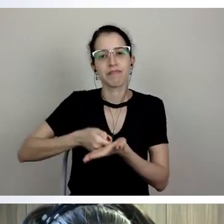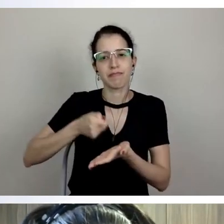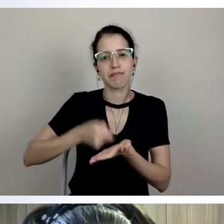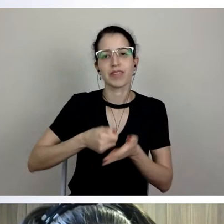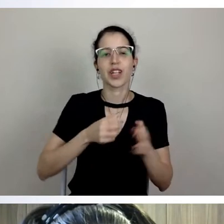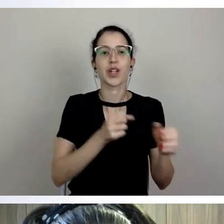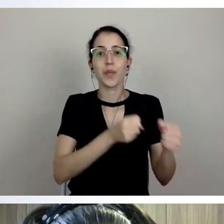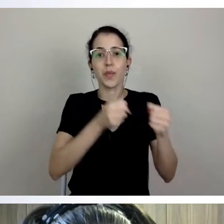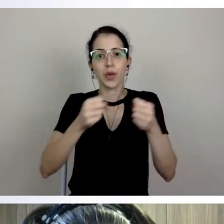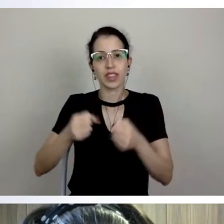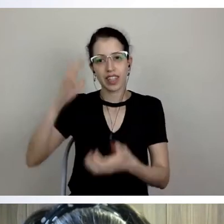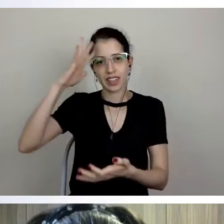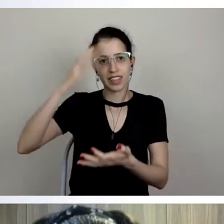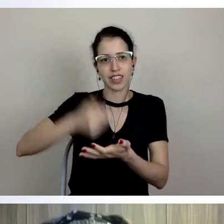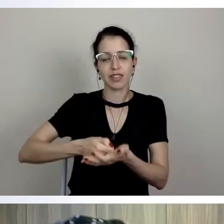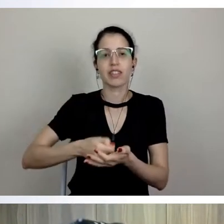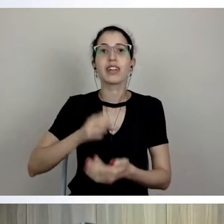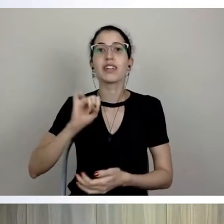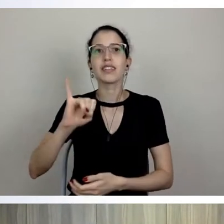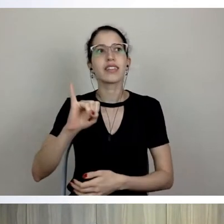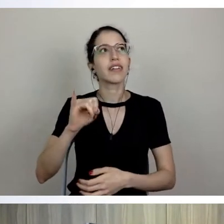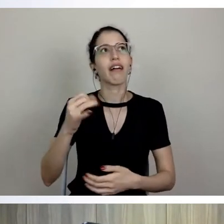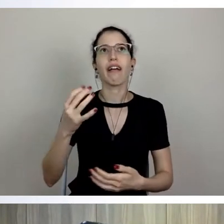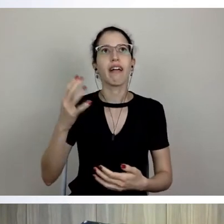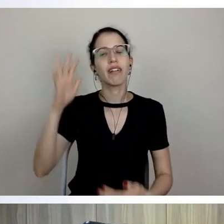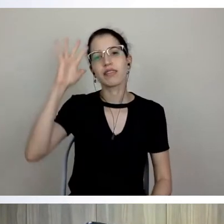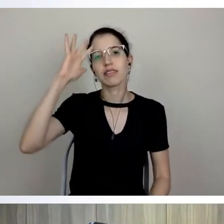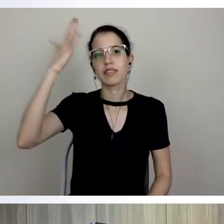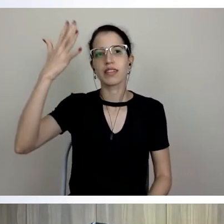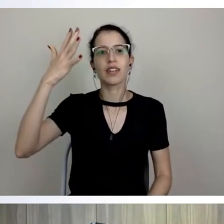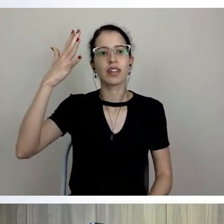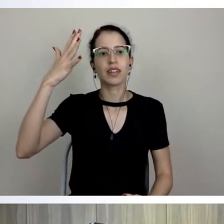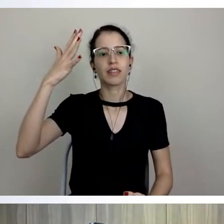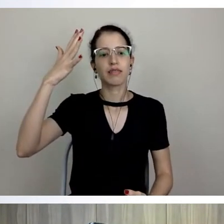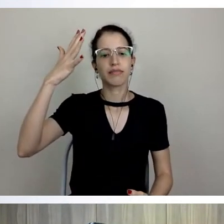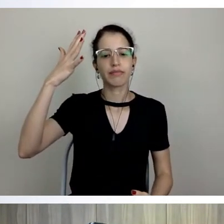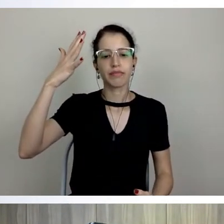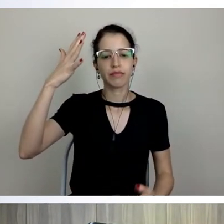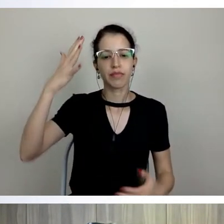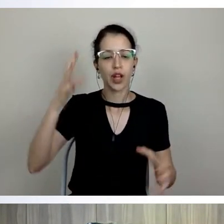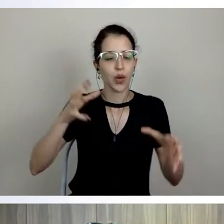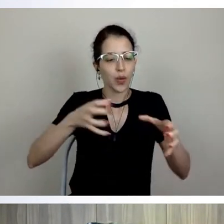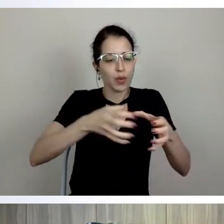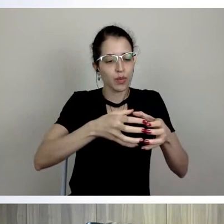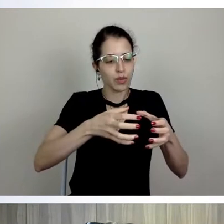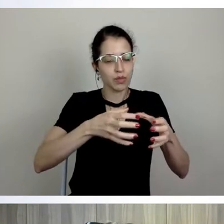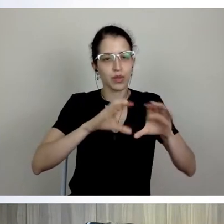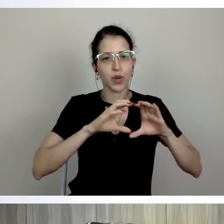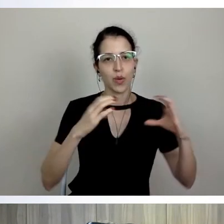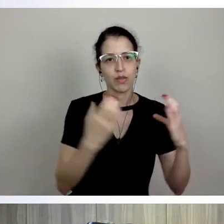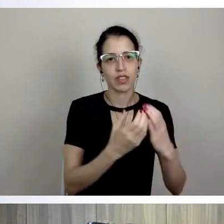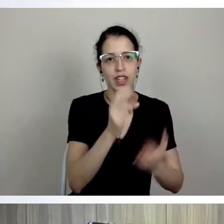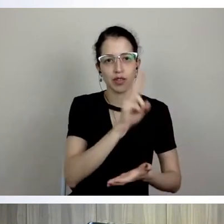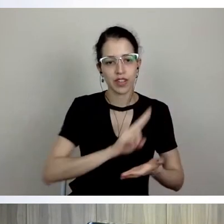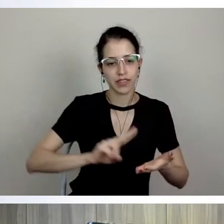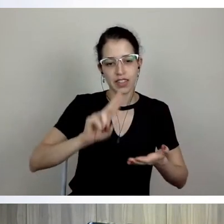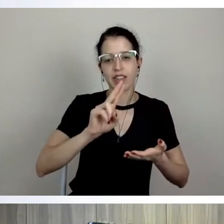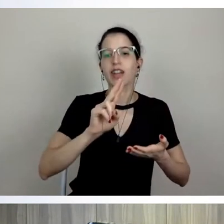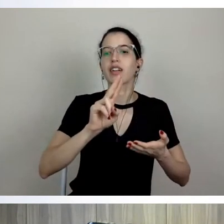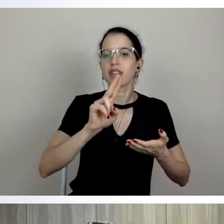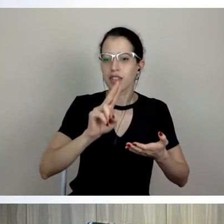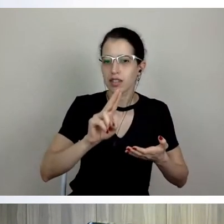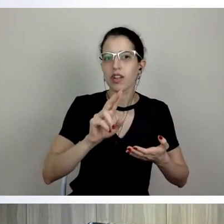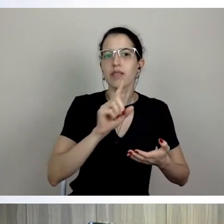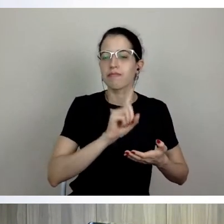saia do conselho universitário e uma gestora, uma gestão que sai da reitoria, tem mais poder rápido de